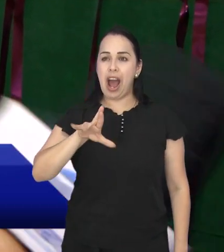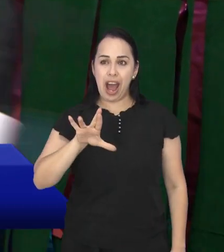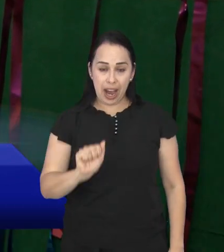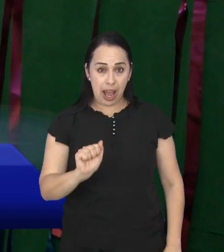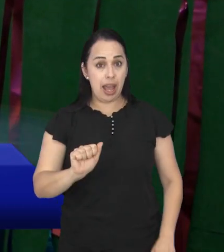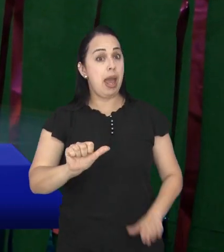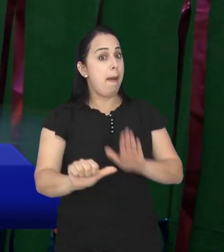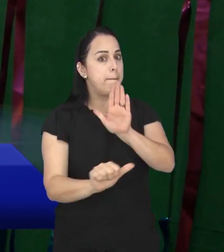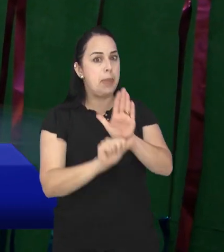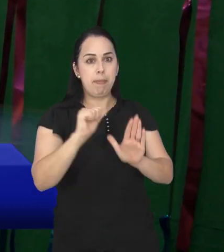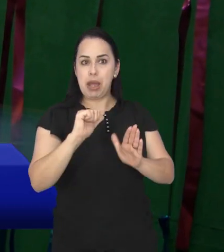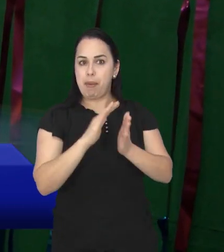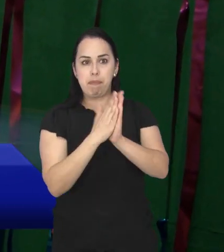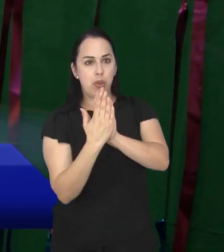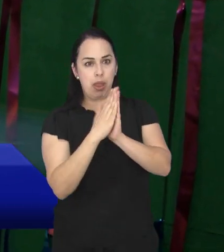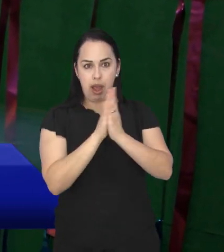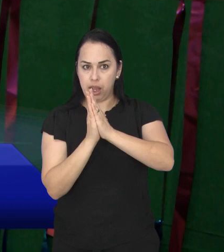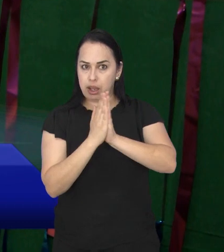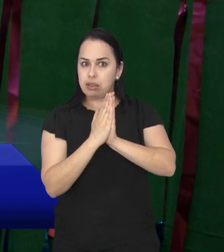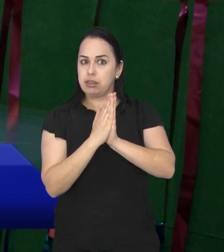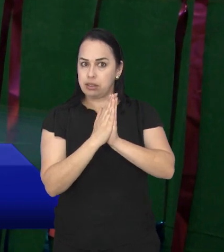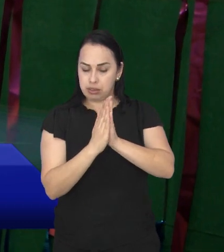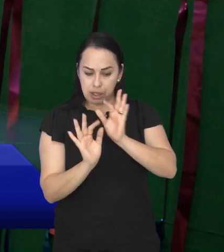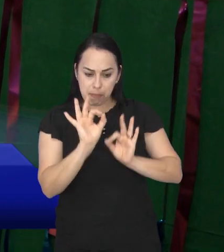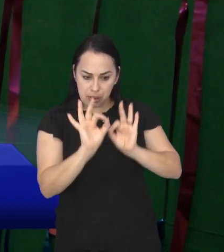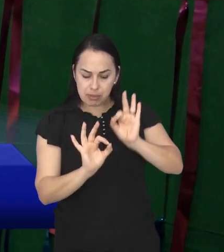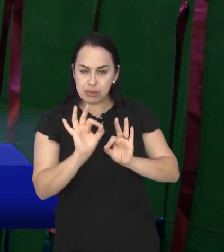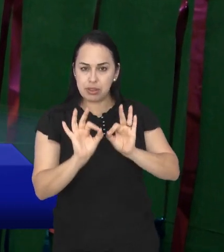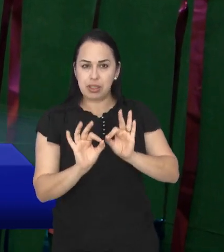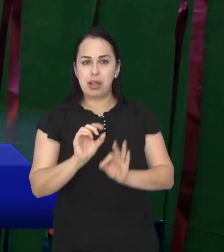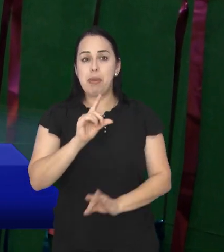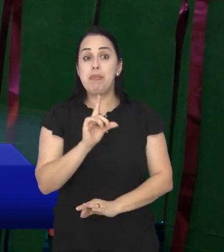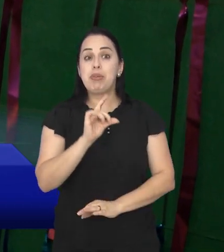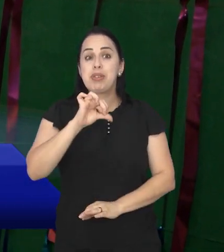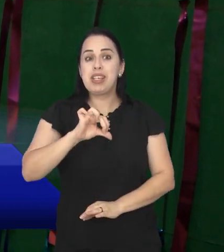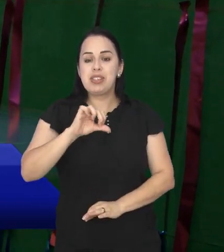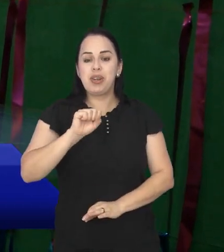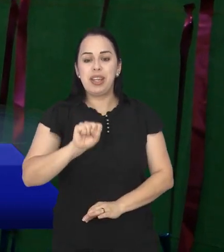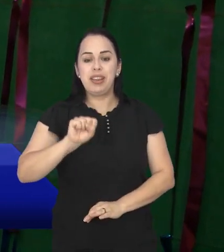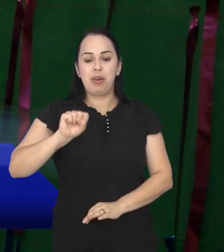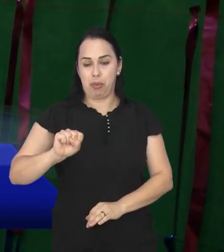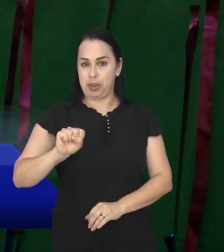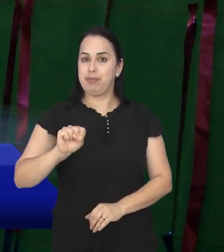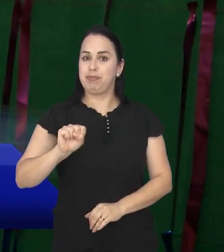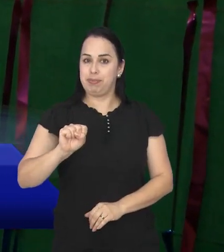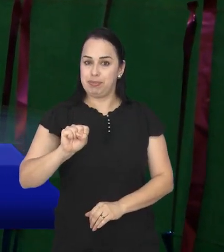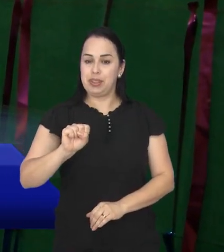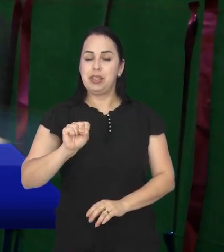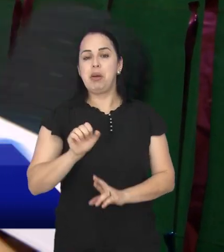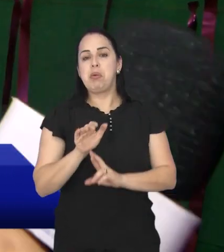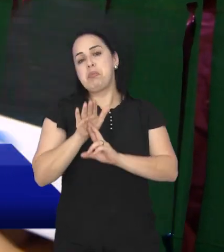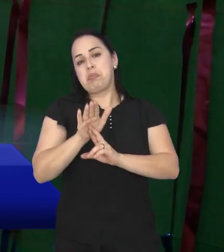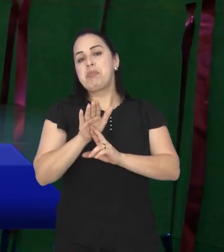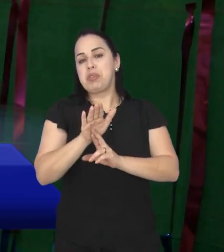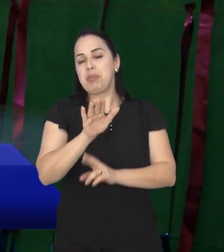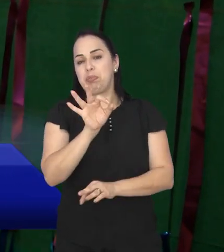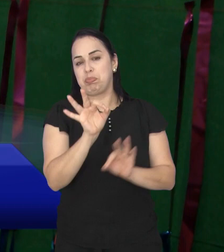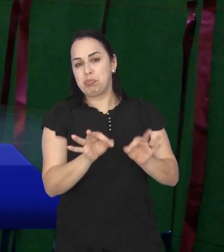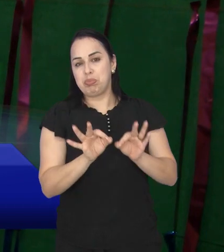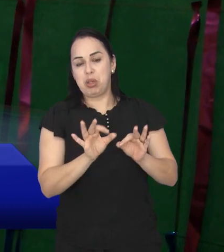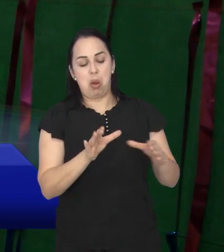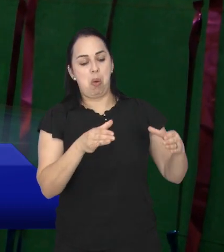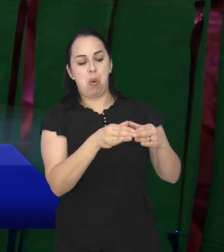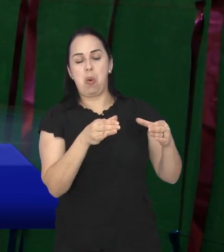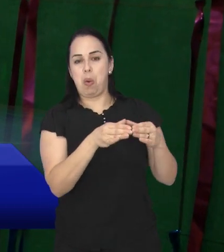esse bloco? Ela é a primeira boneca feita pelo Pirô-Piracuara. Foi feita em 1988. Então ela representa